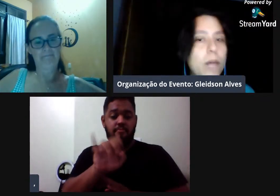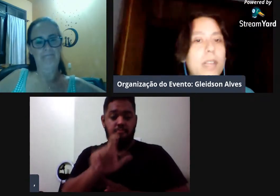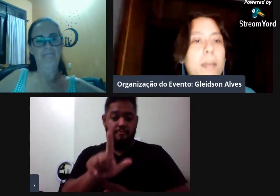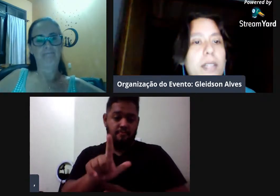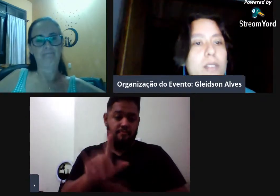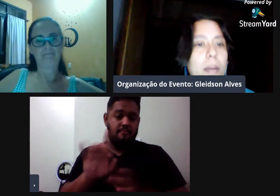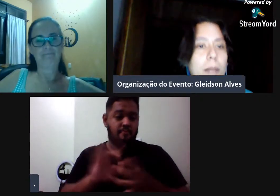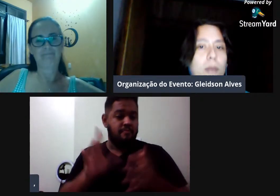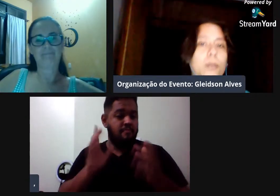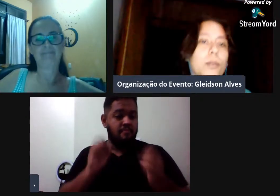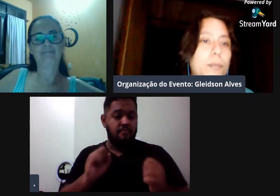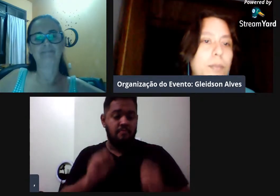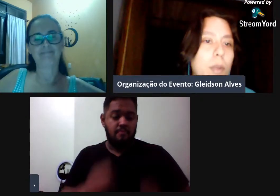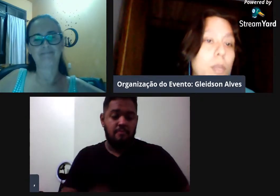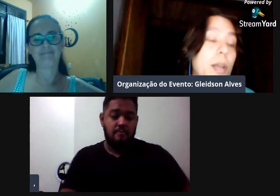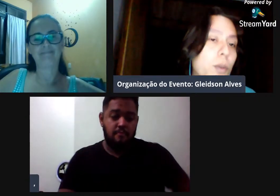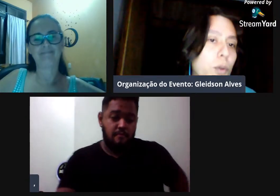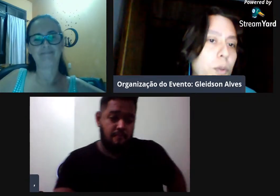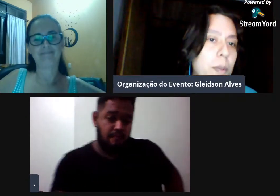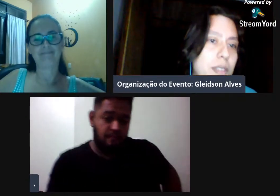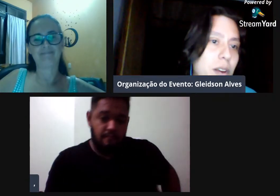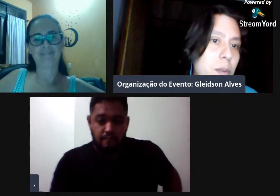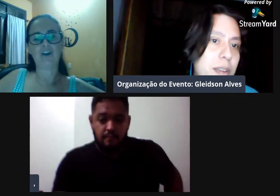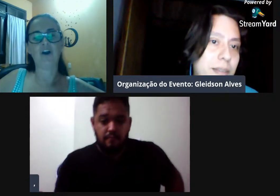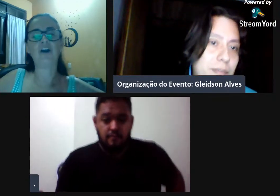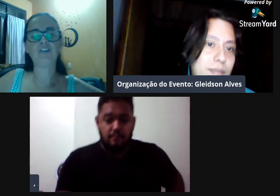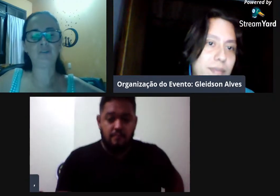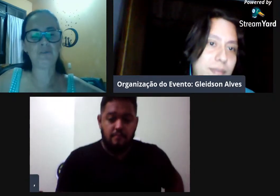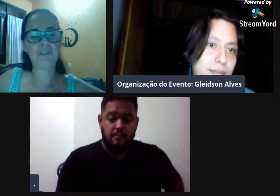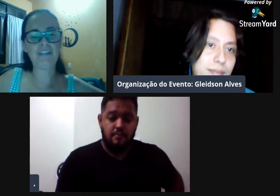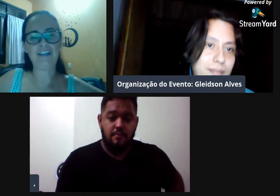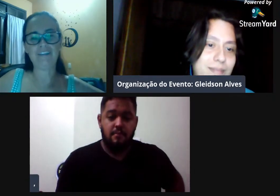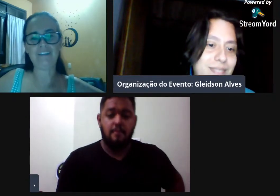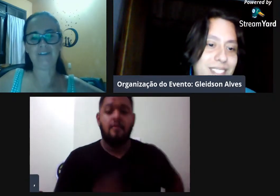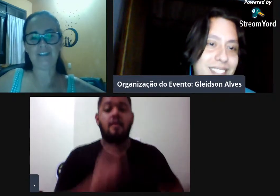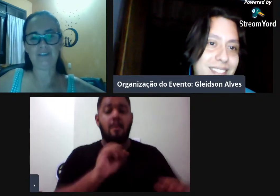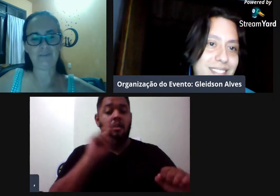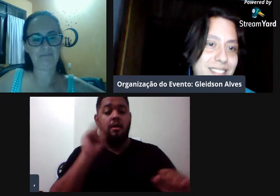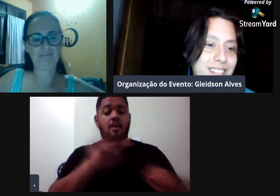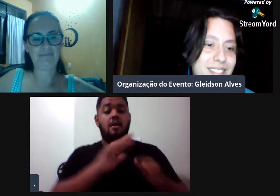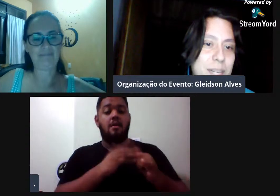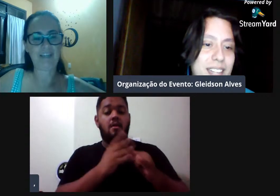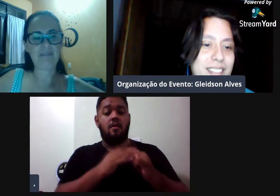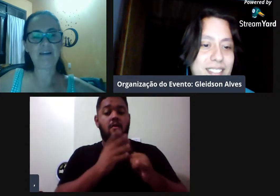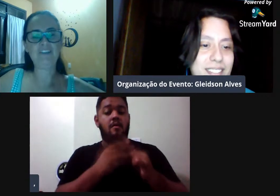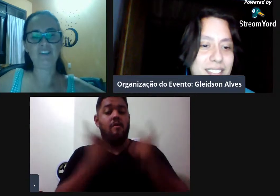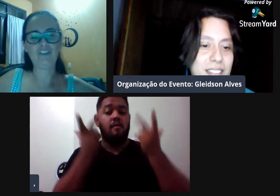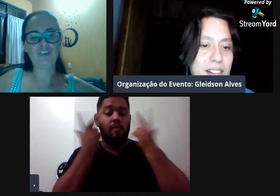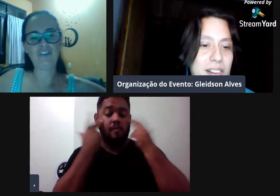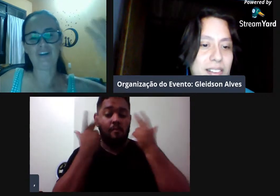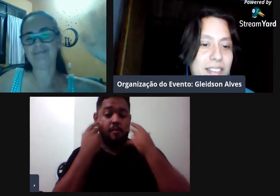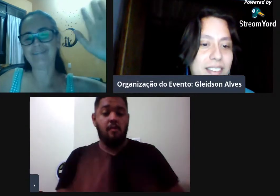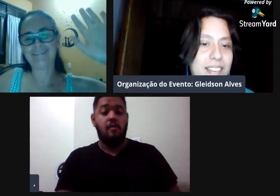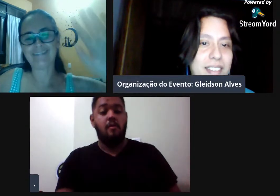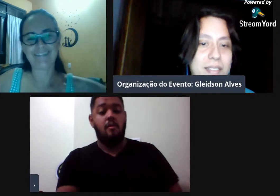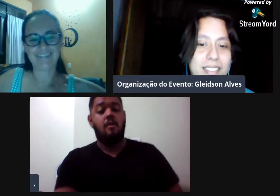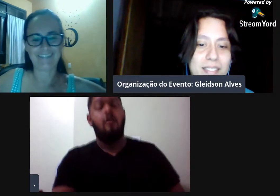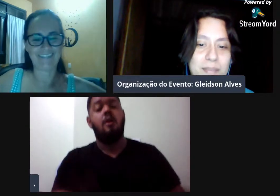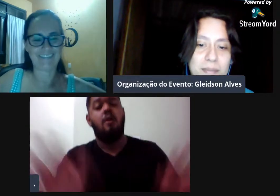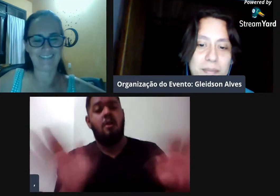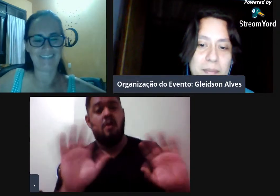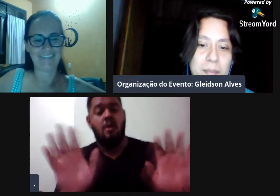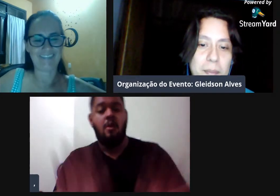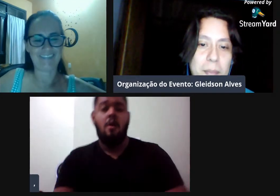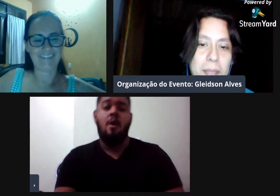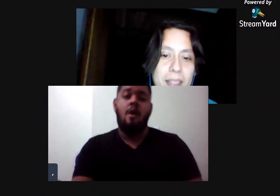É bom mandar o link para a senhora, o link do YouTube para a senhora acompanhar. Ótimo, obrigada, então. Até mais, gente. Tchau, tchau. Até